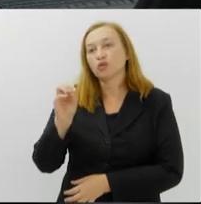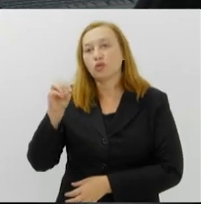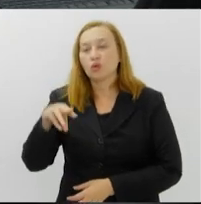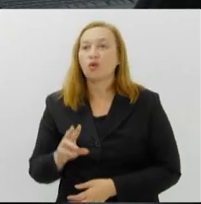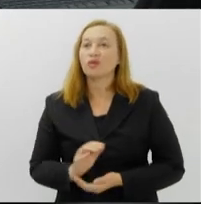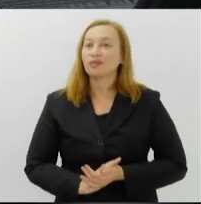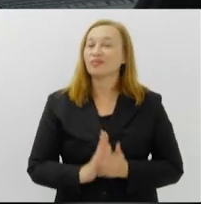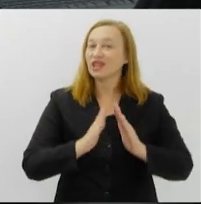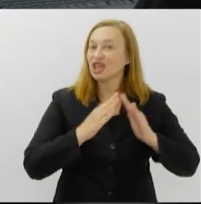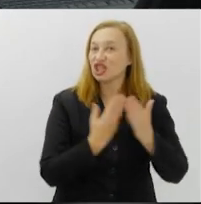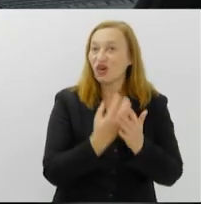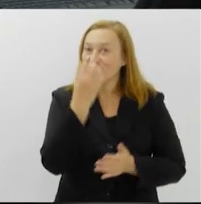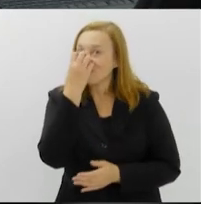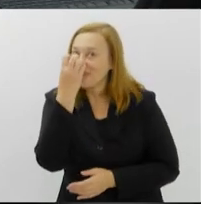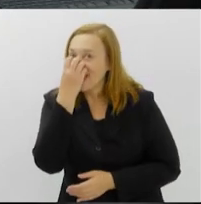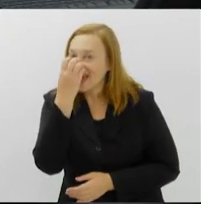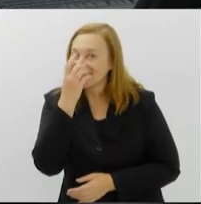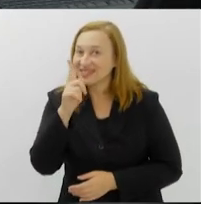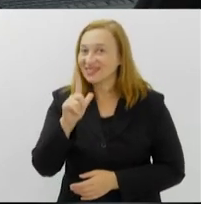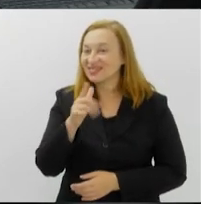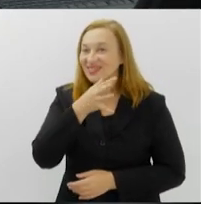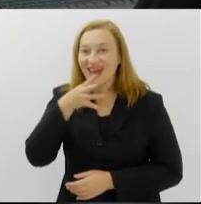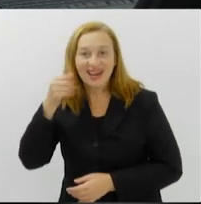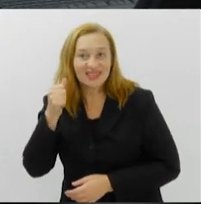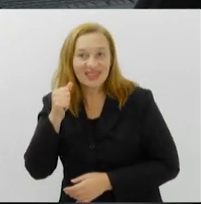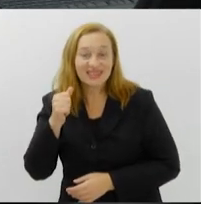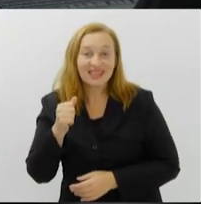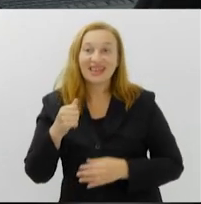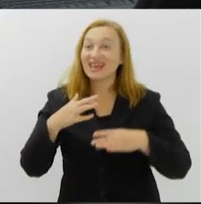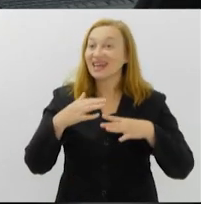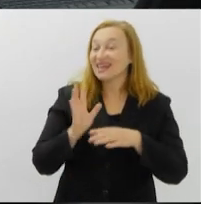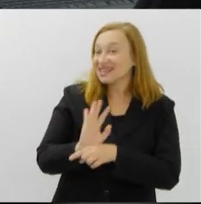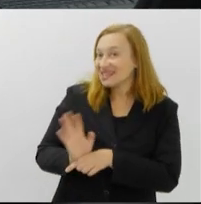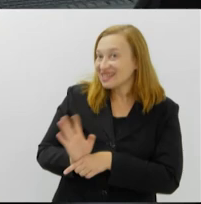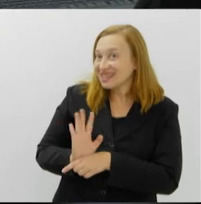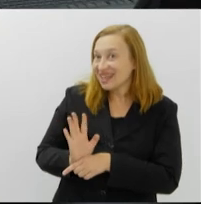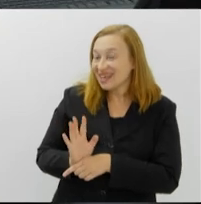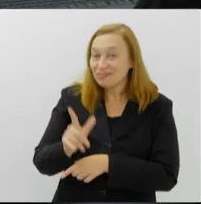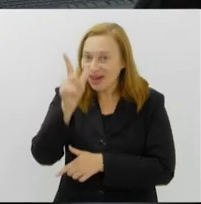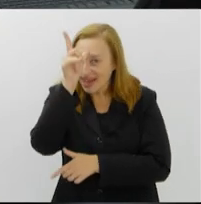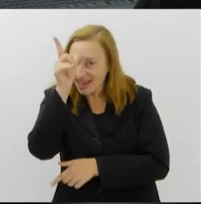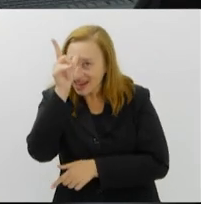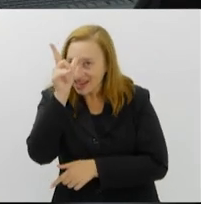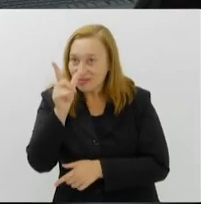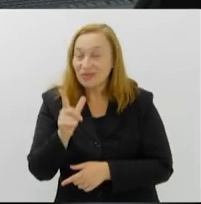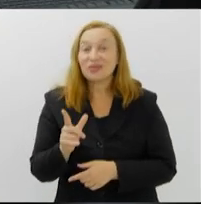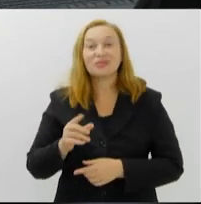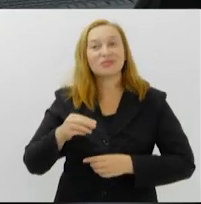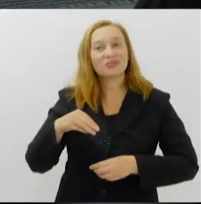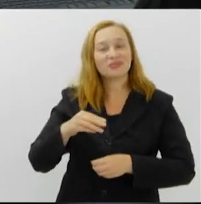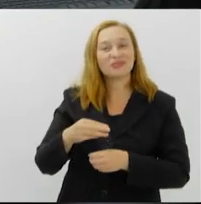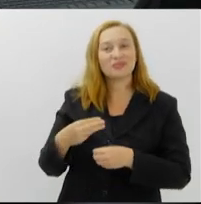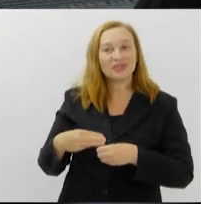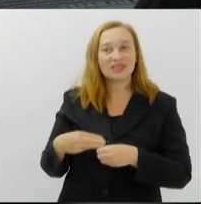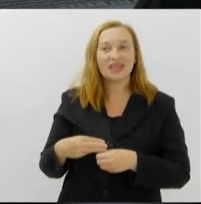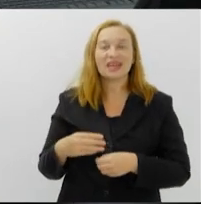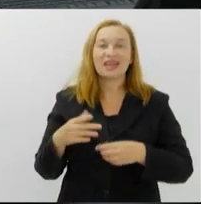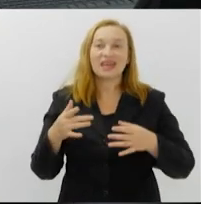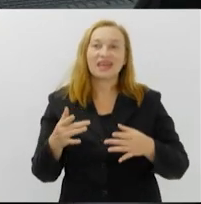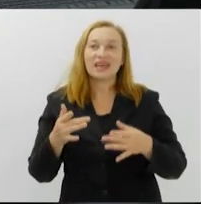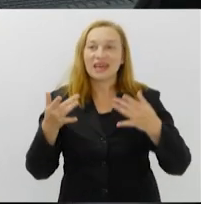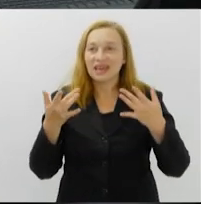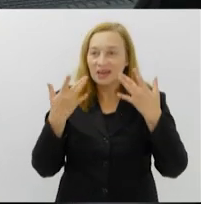Escola de Palhaços no Largo do Machado, Cinema Alemão no CCBB, Quarteto Austríaco no Municipal e a peça A Última